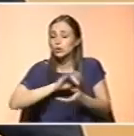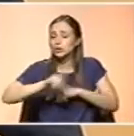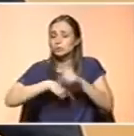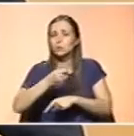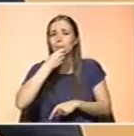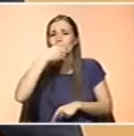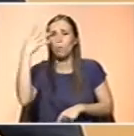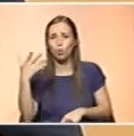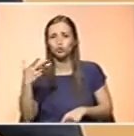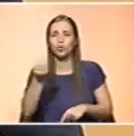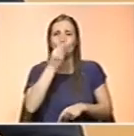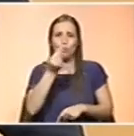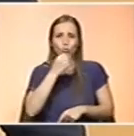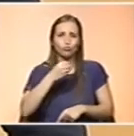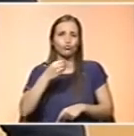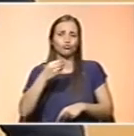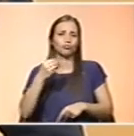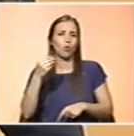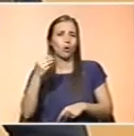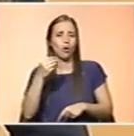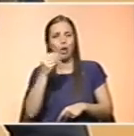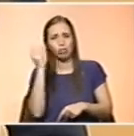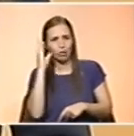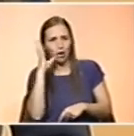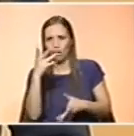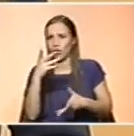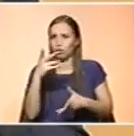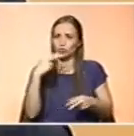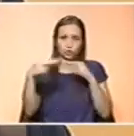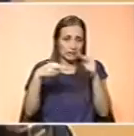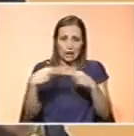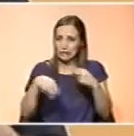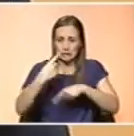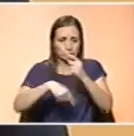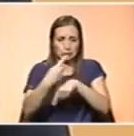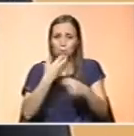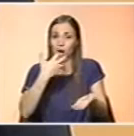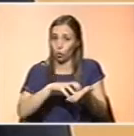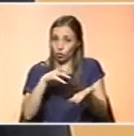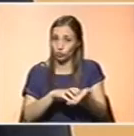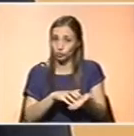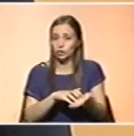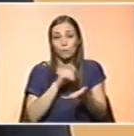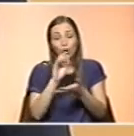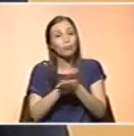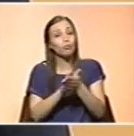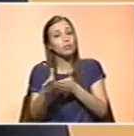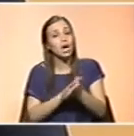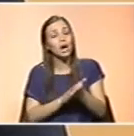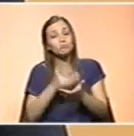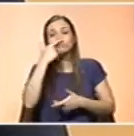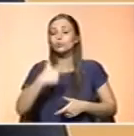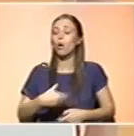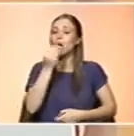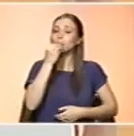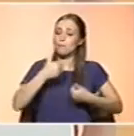almoço, ao jantar, ao lanche, qualquer incremento nesta planta tem uma expressão muito Pode ter as populações mais bem alimentadas, não E o que é que